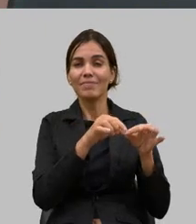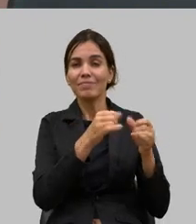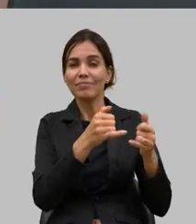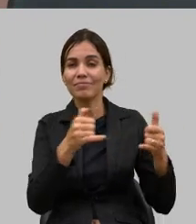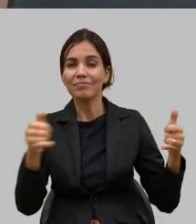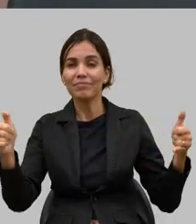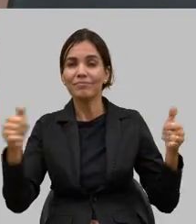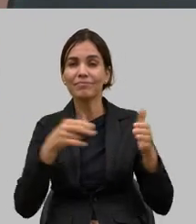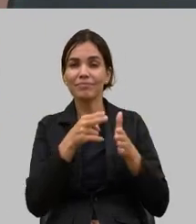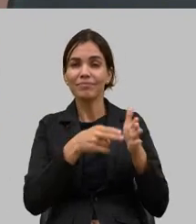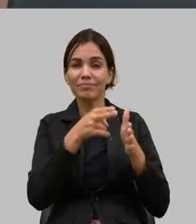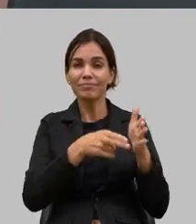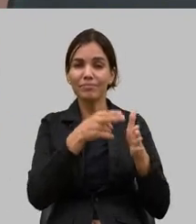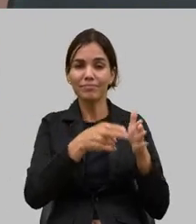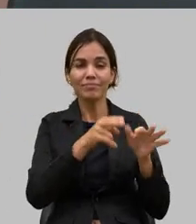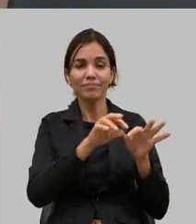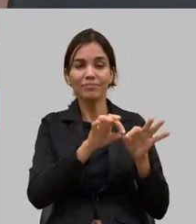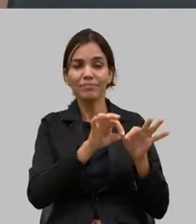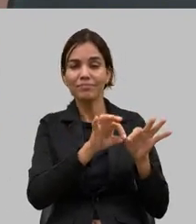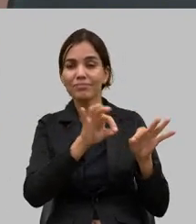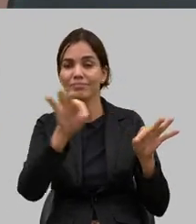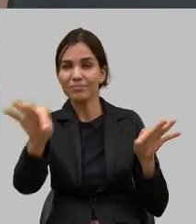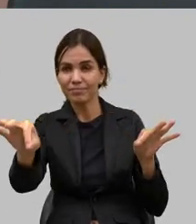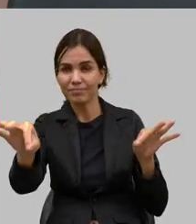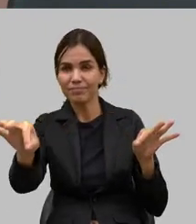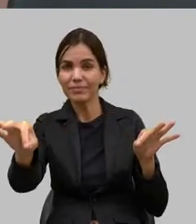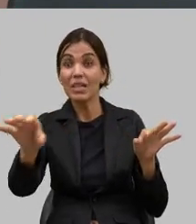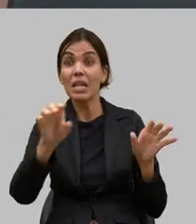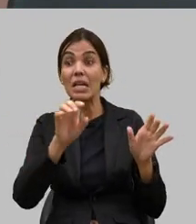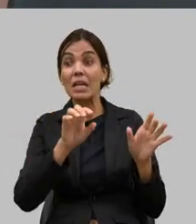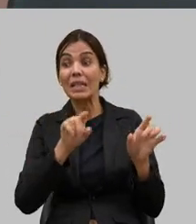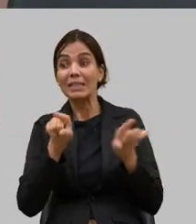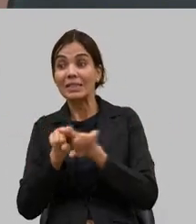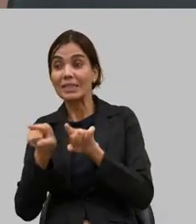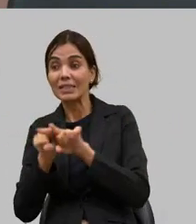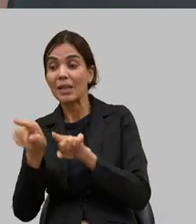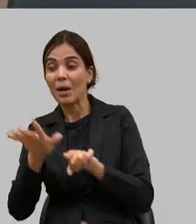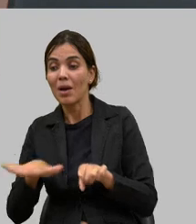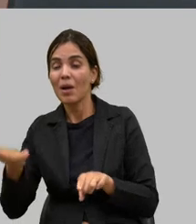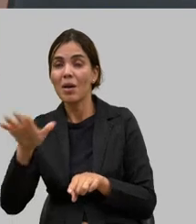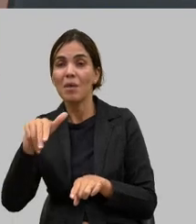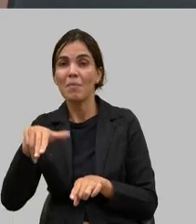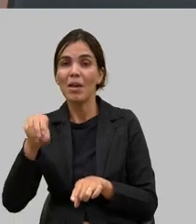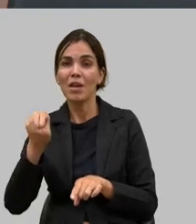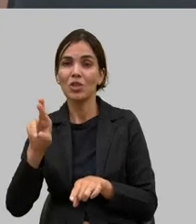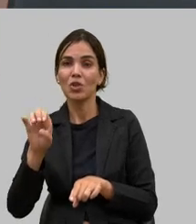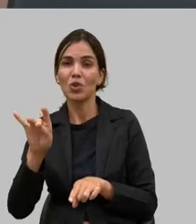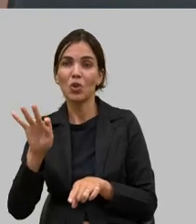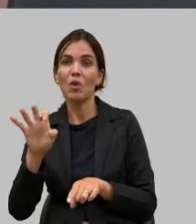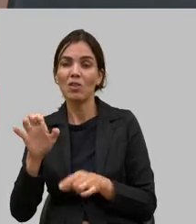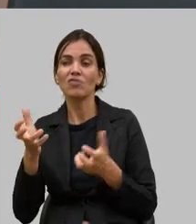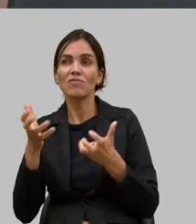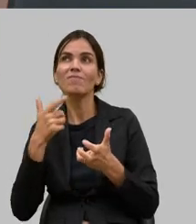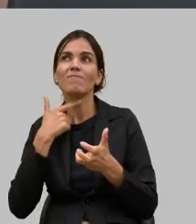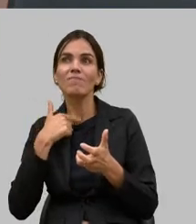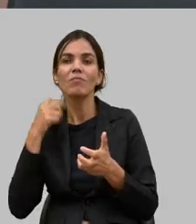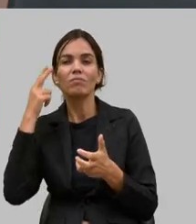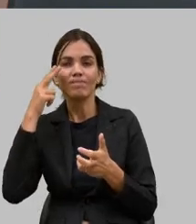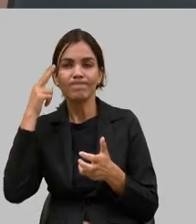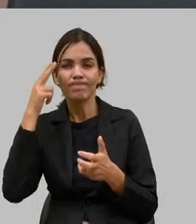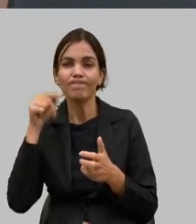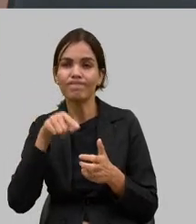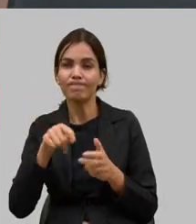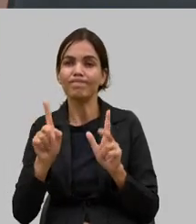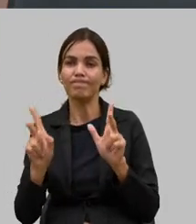rica então a gente trazer isso para o noroeste é uma é uma vontade nossa é uma briga nossa e se Deus quiser com esses